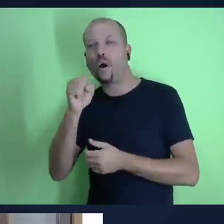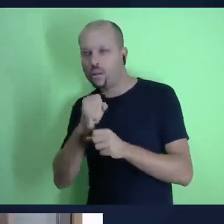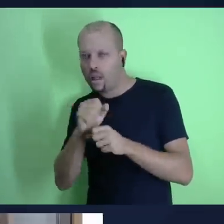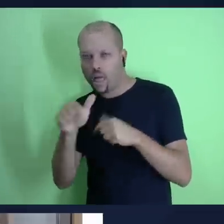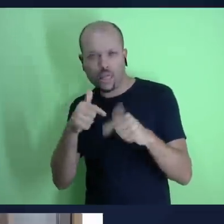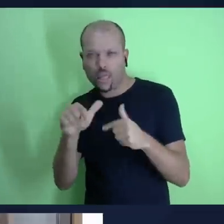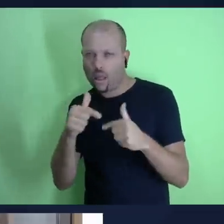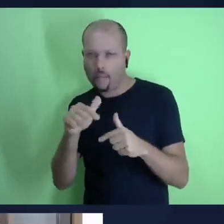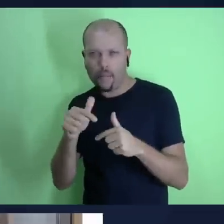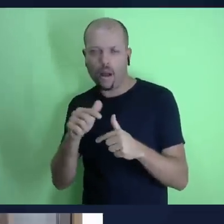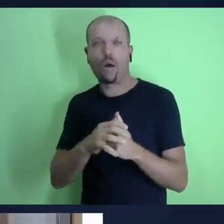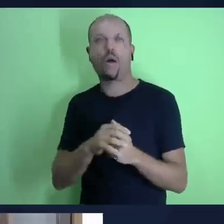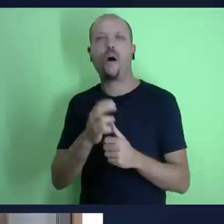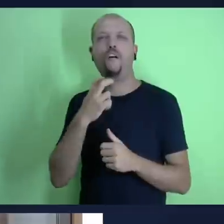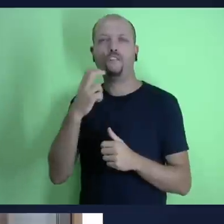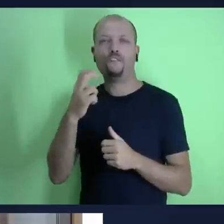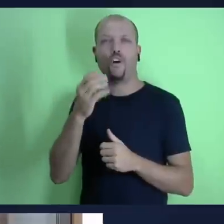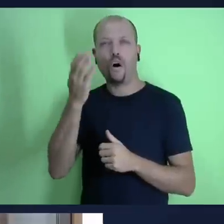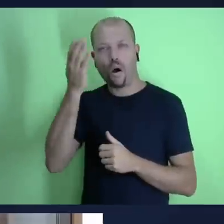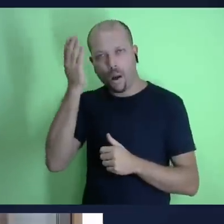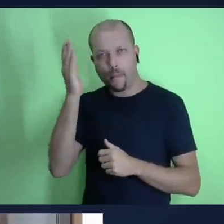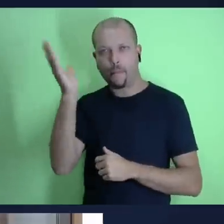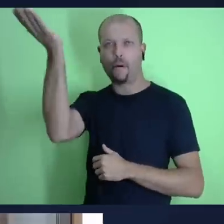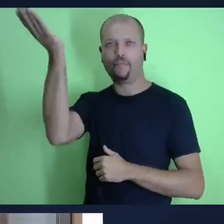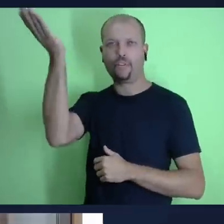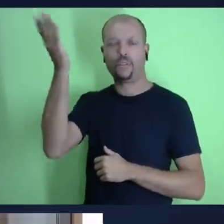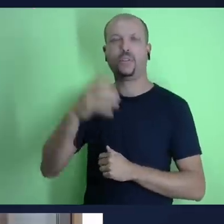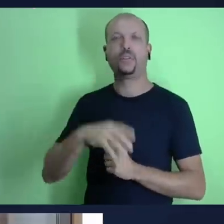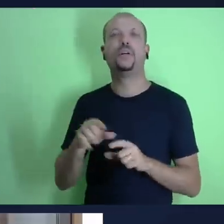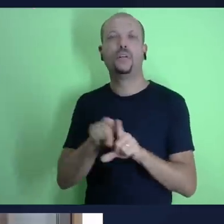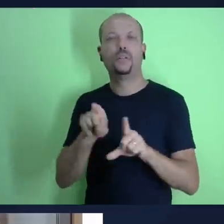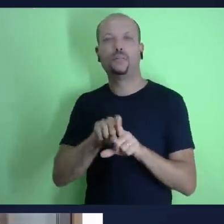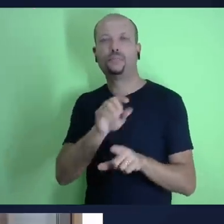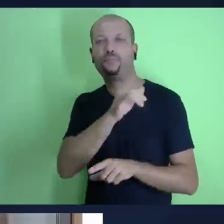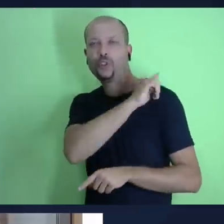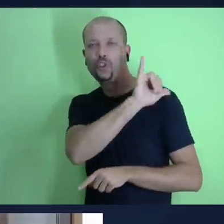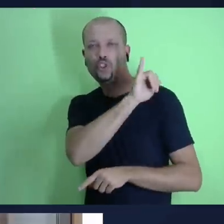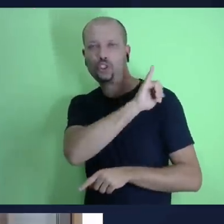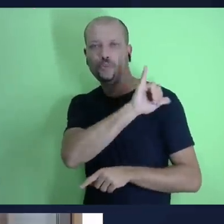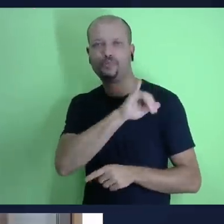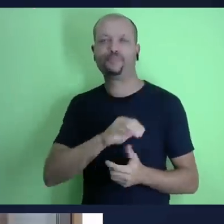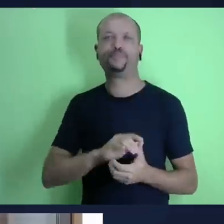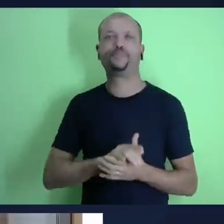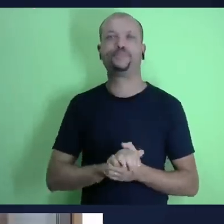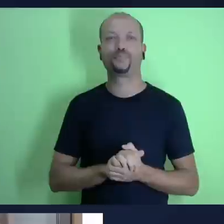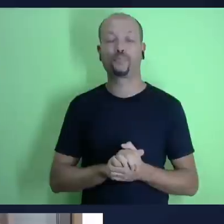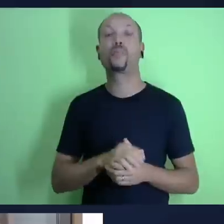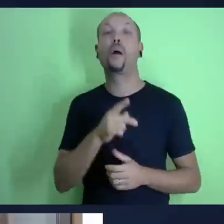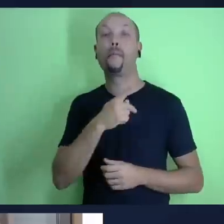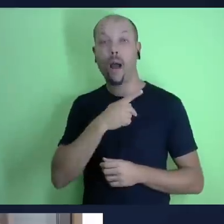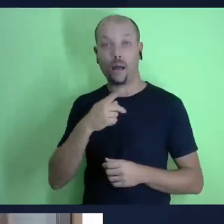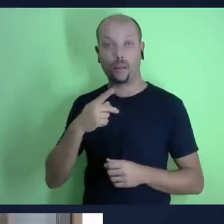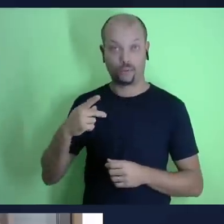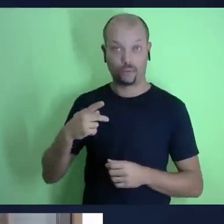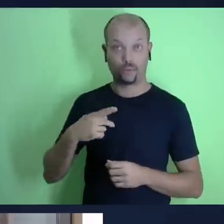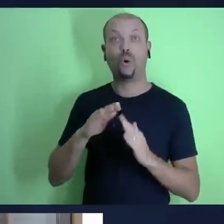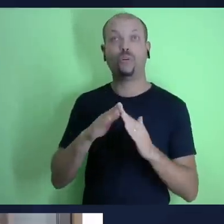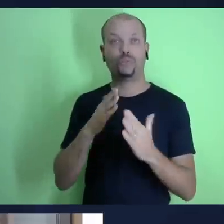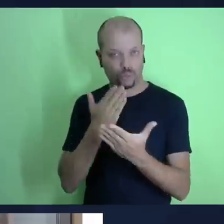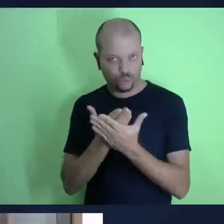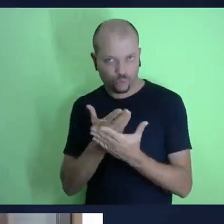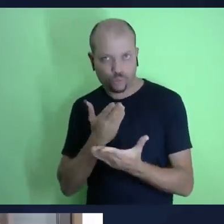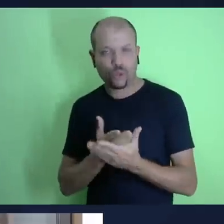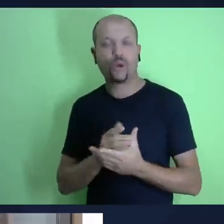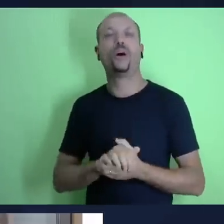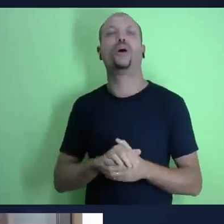década de oitenta depois trabalhou muitos anos na voz da profecia no Rio de Janeiro Nova Friburgo ele também